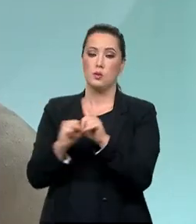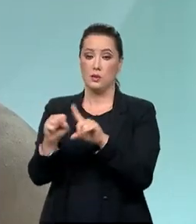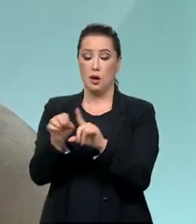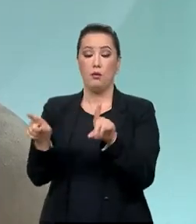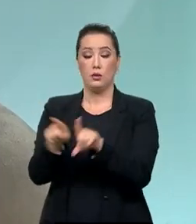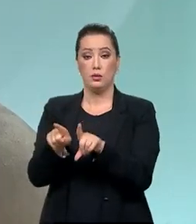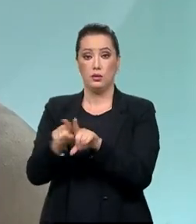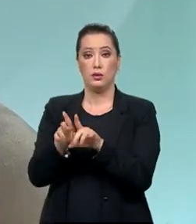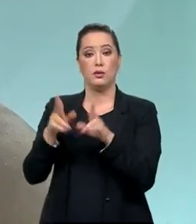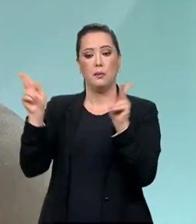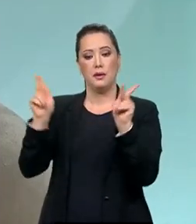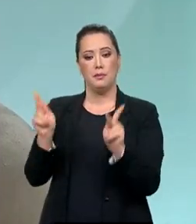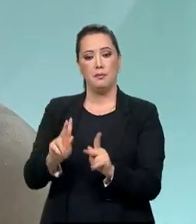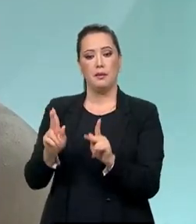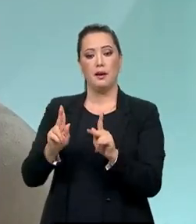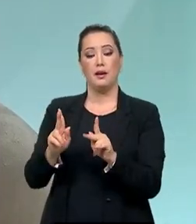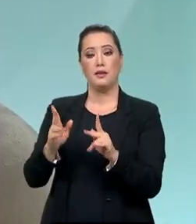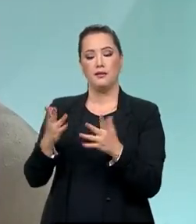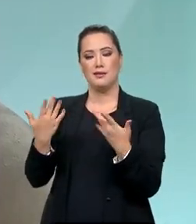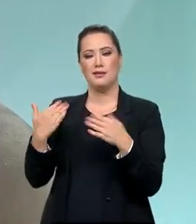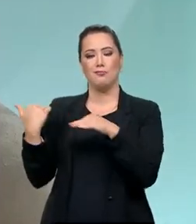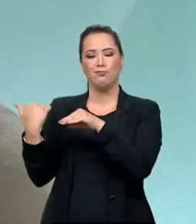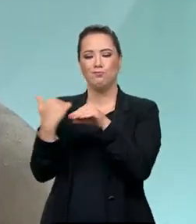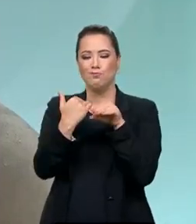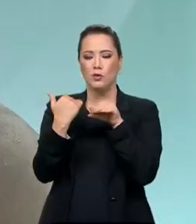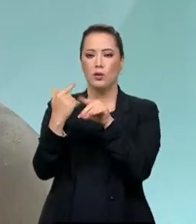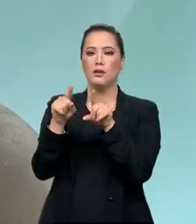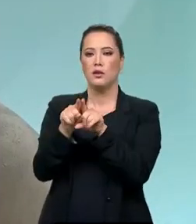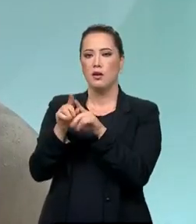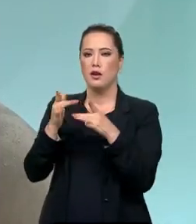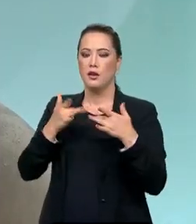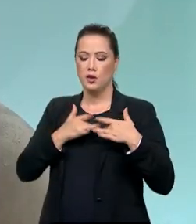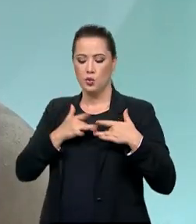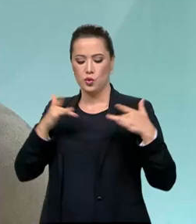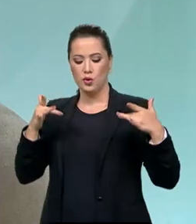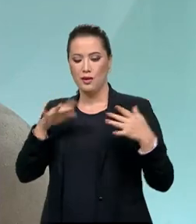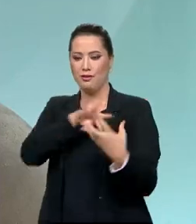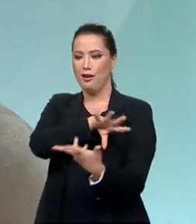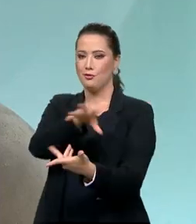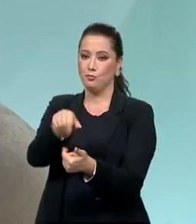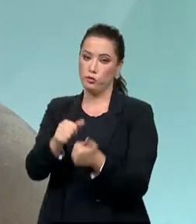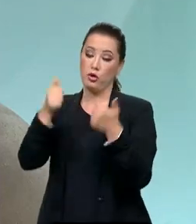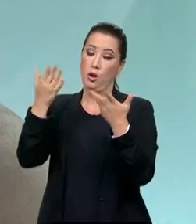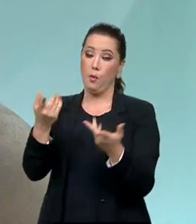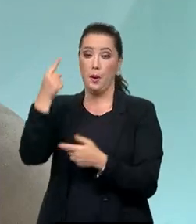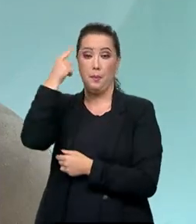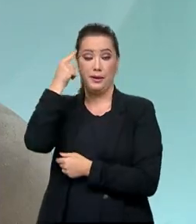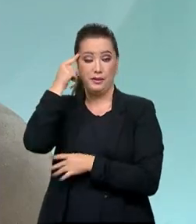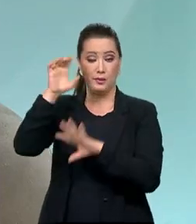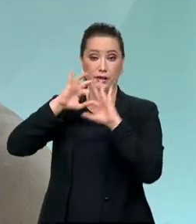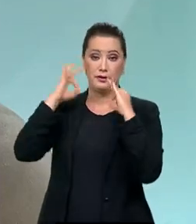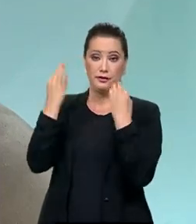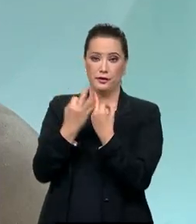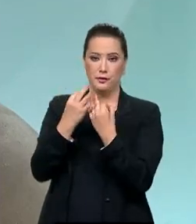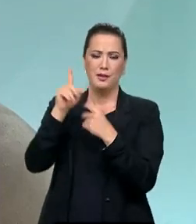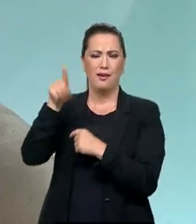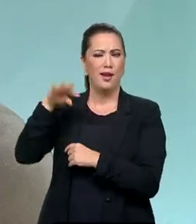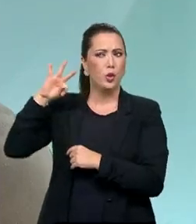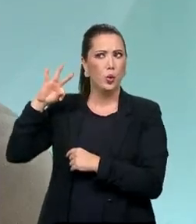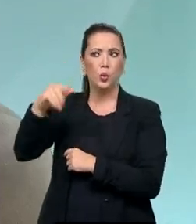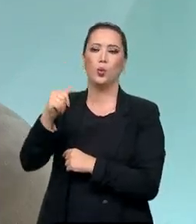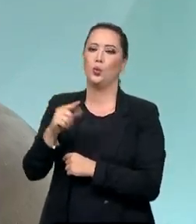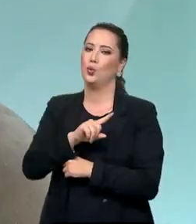maior paz e harmonia e solidariedade internacional. Eu penso que a família, quando a gente fala família é tudo,